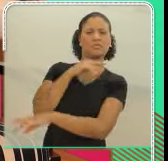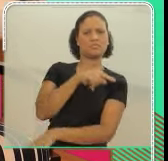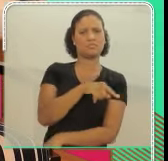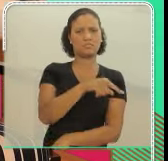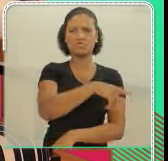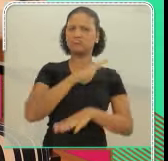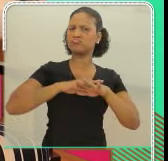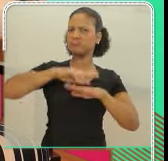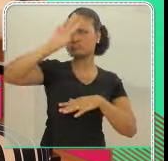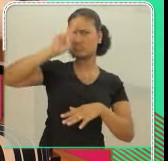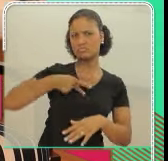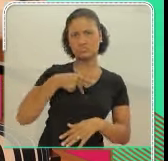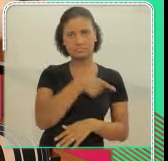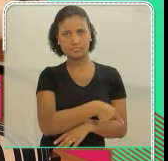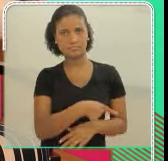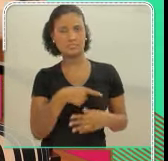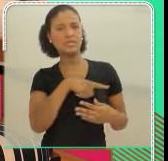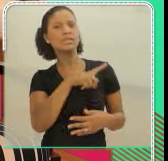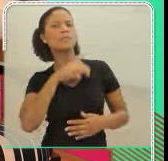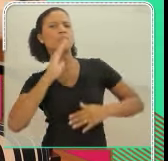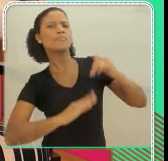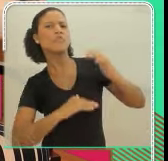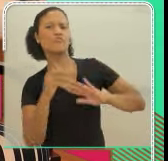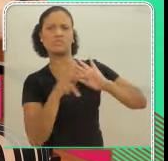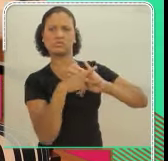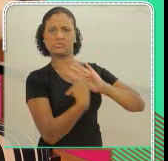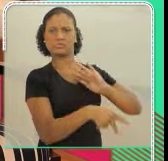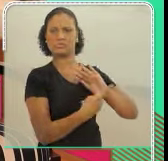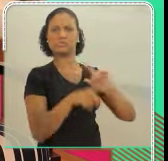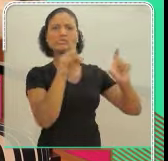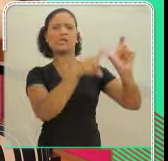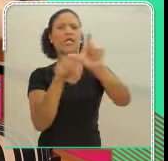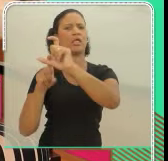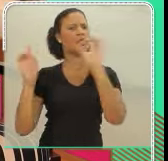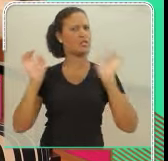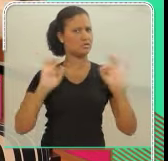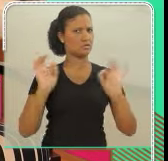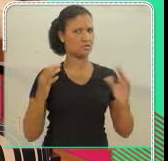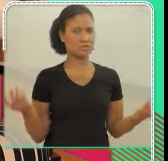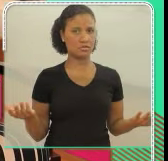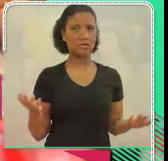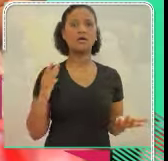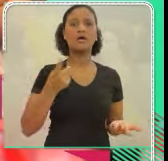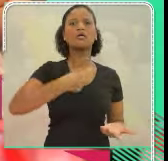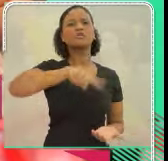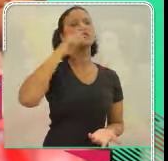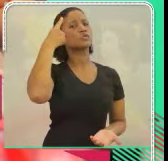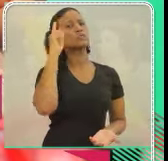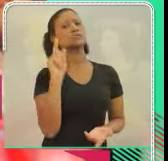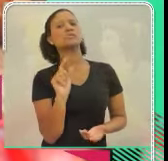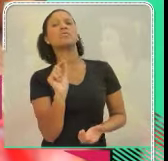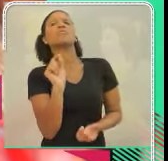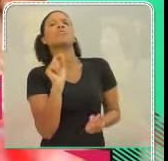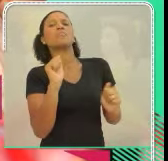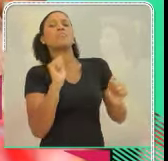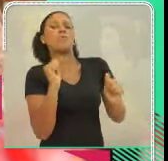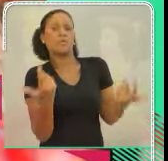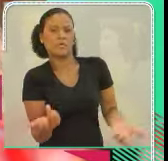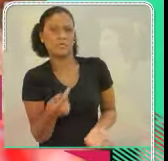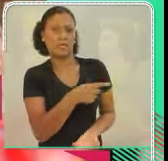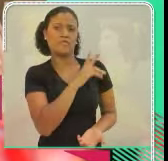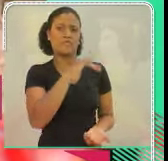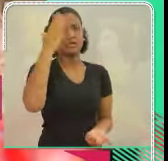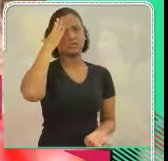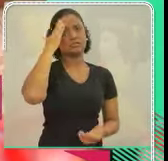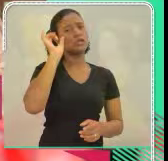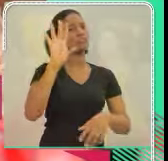ela não depender de ninguém. A gente não sabe o que ela pode ser, só ela vai saber, só o tempo vai dizer. E eu